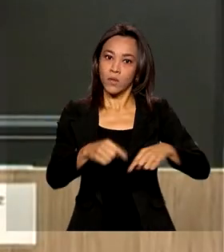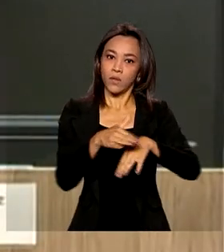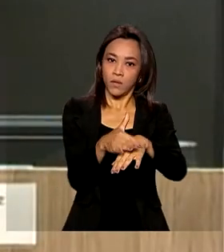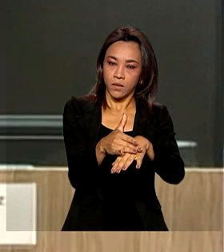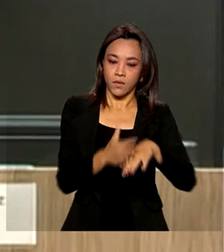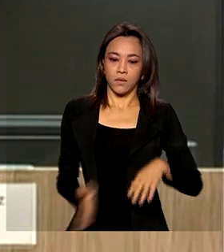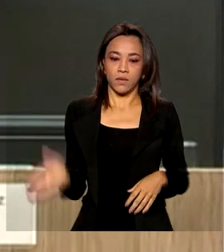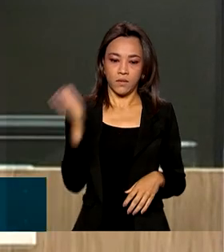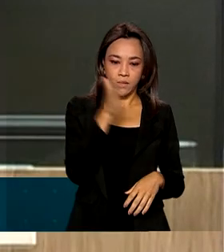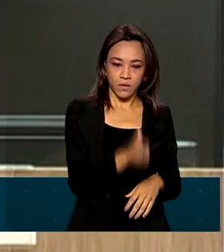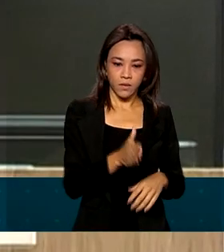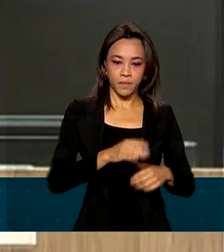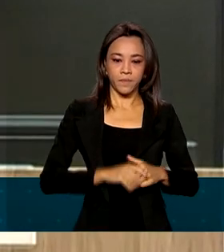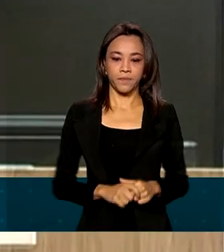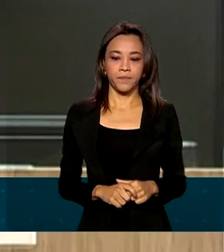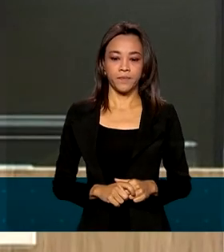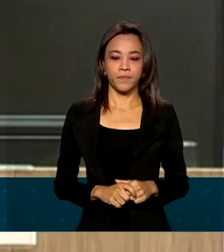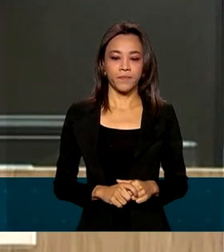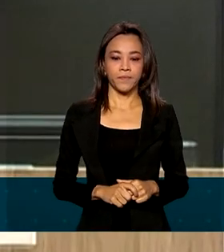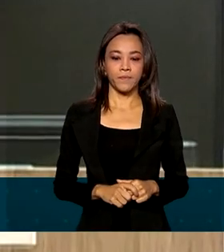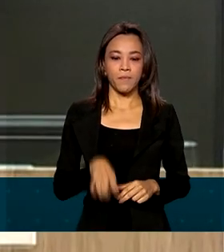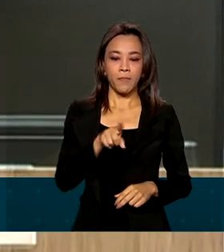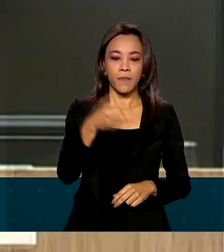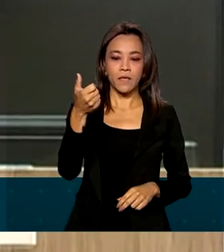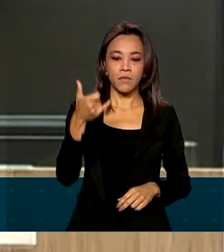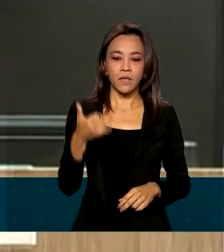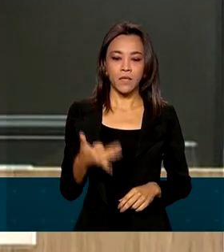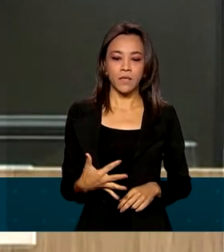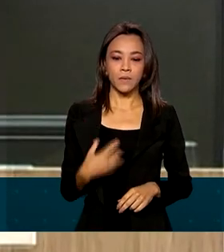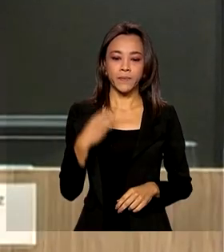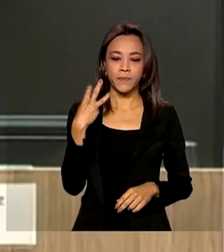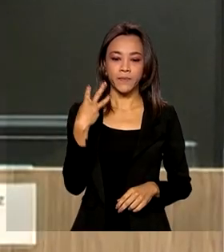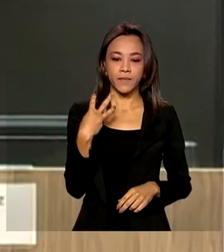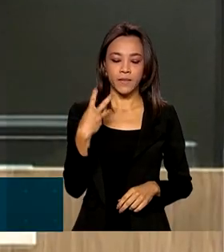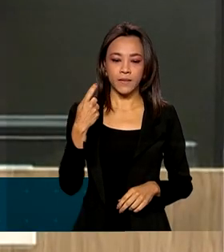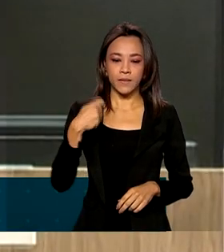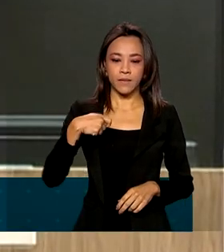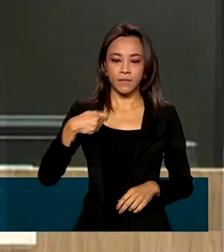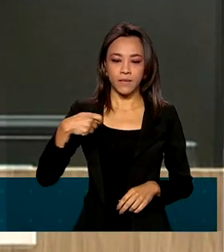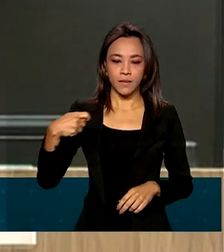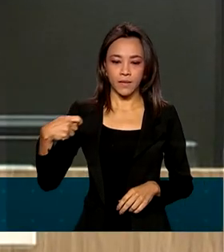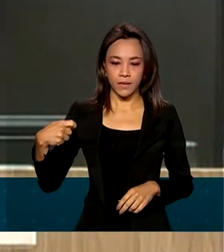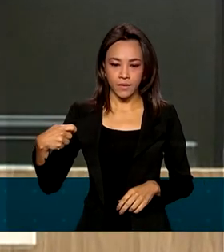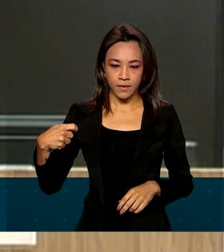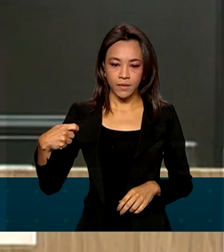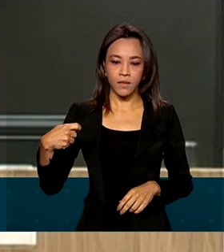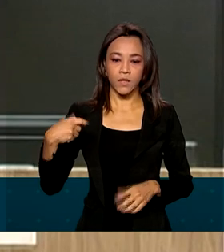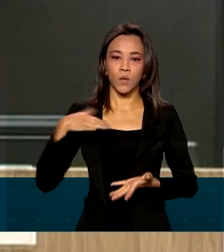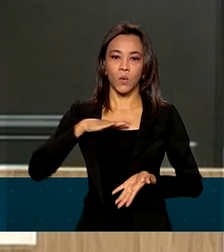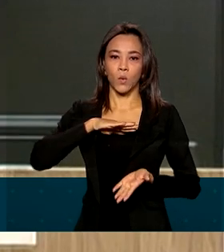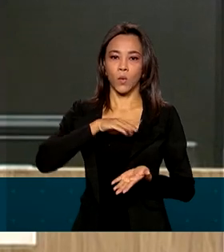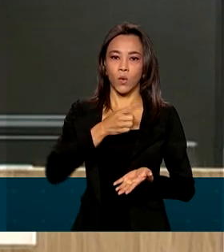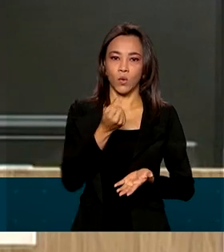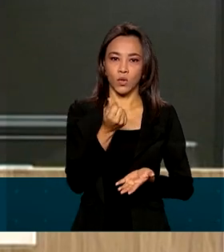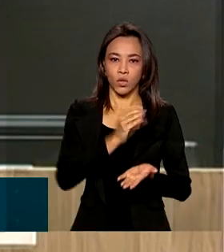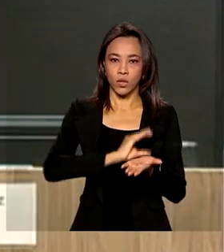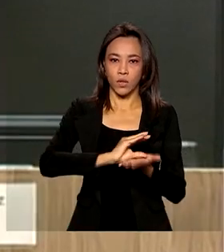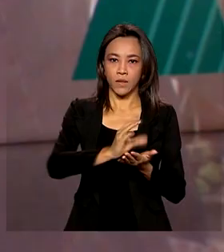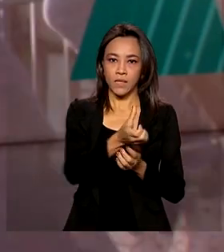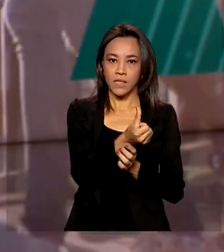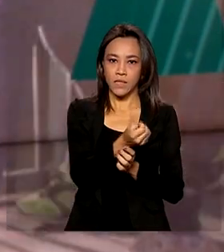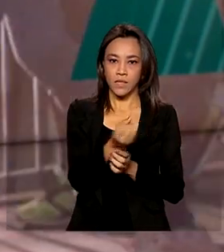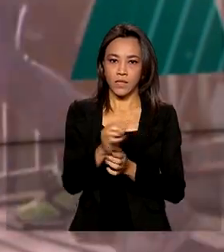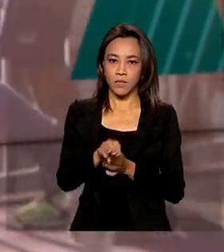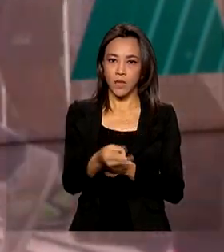para manutenção para mais três meses desses centros, então julho, agosto, setembro, e o montante solicitado foi 600 milhões de reais.